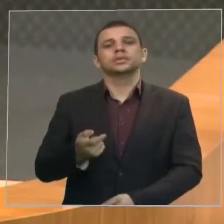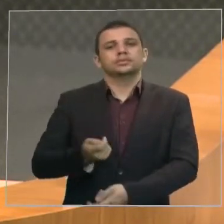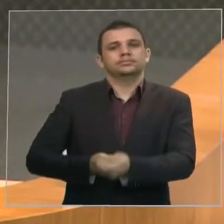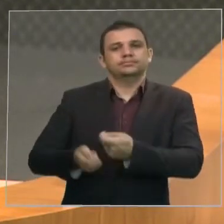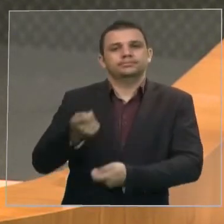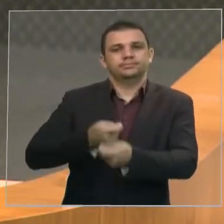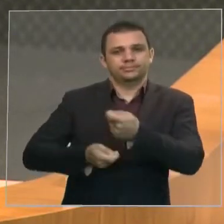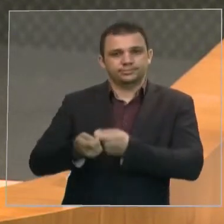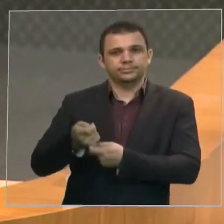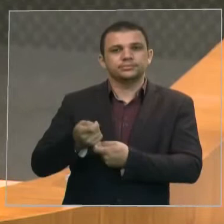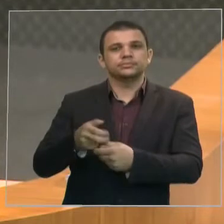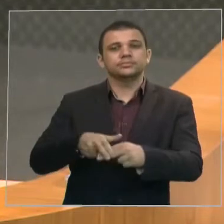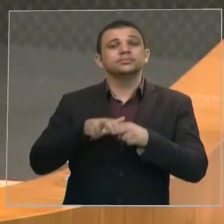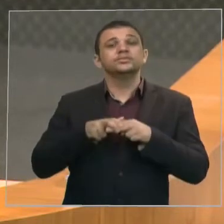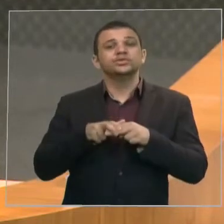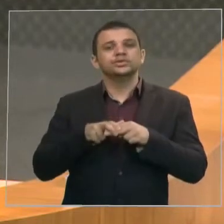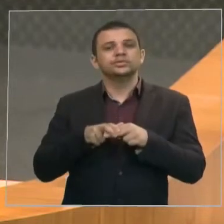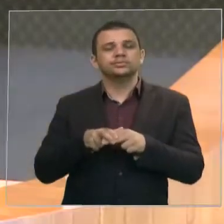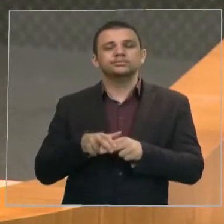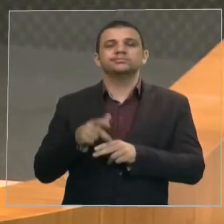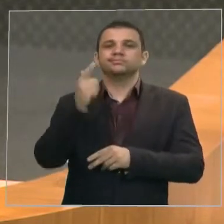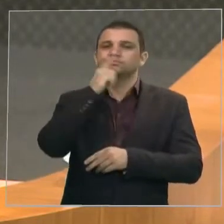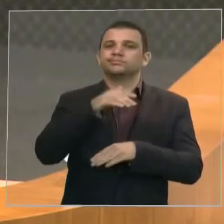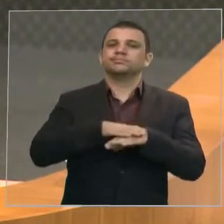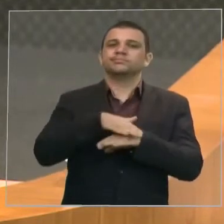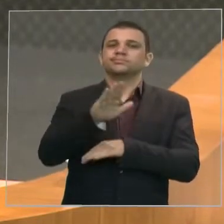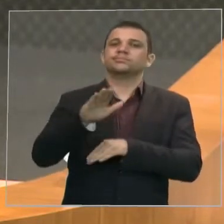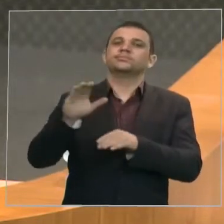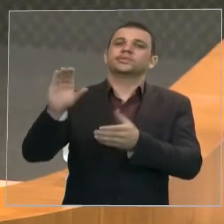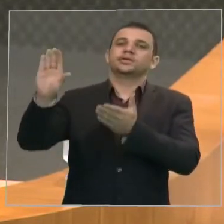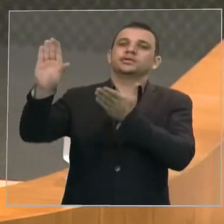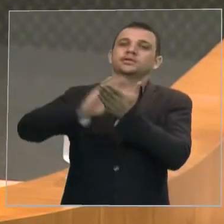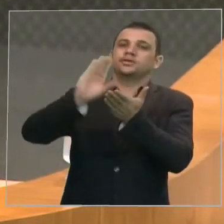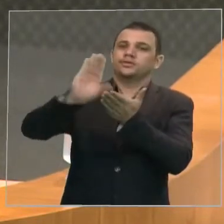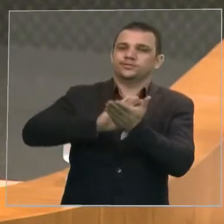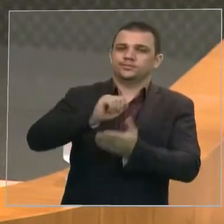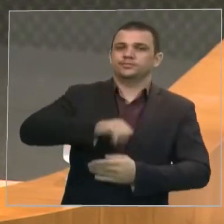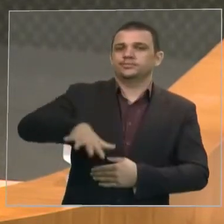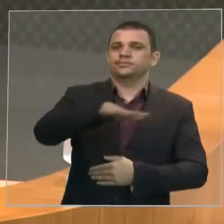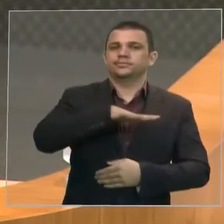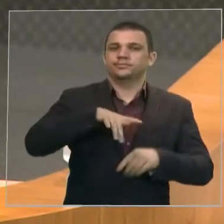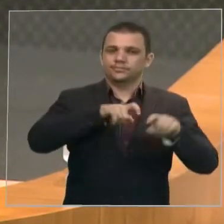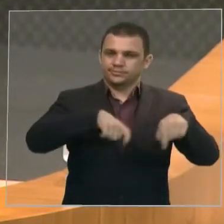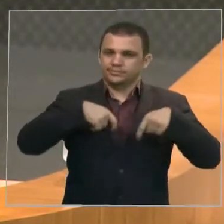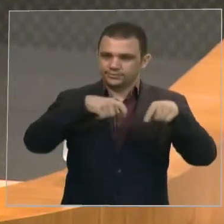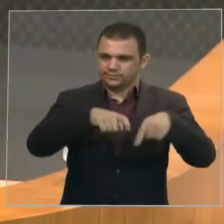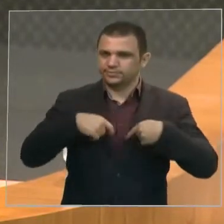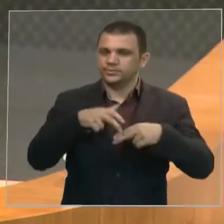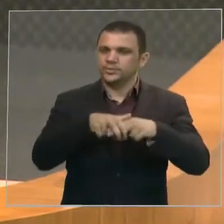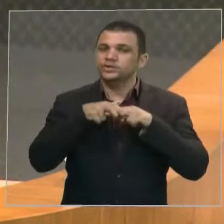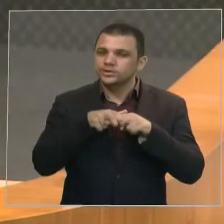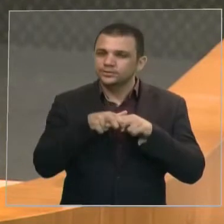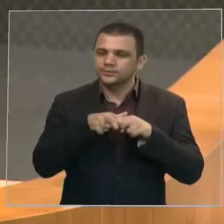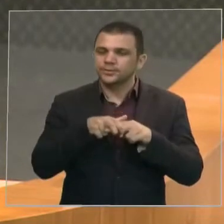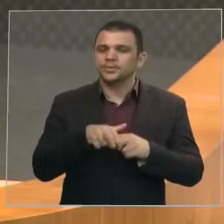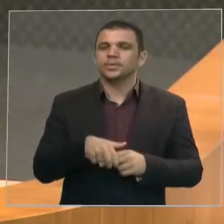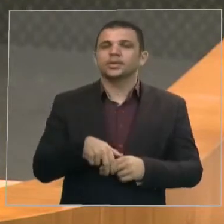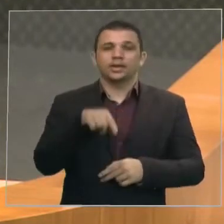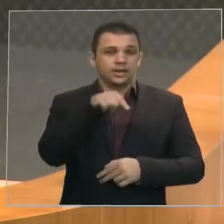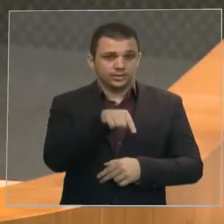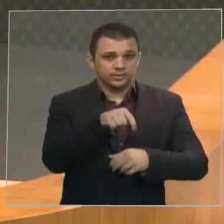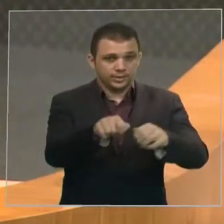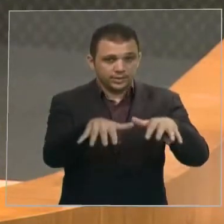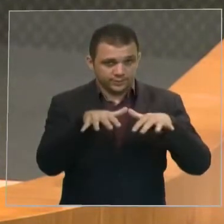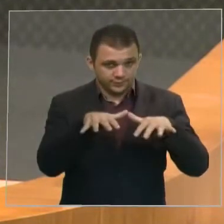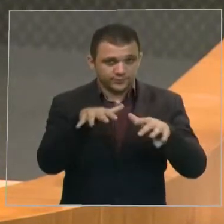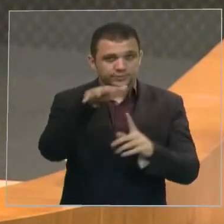vitrine de investimentos no agronegócio. Porque o Agrobalsas representa não só a troca de informações,